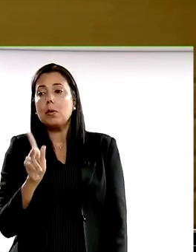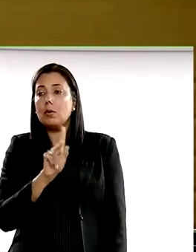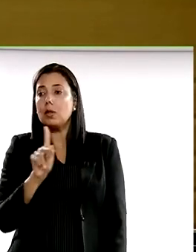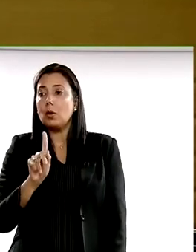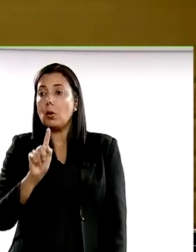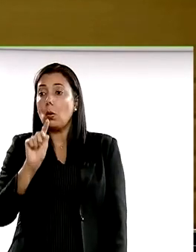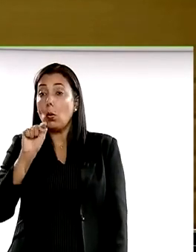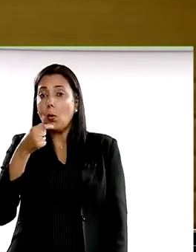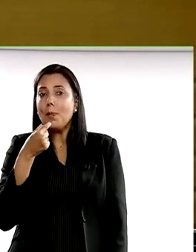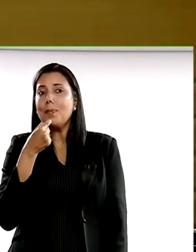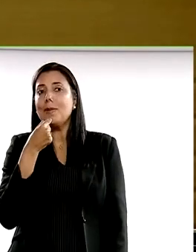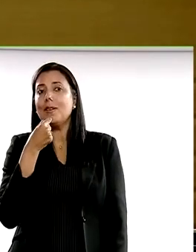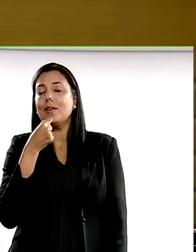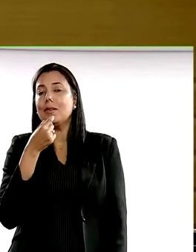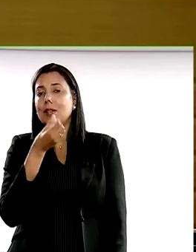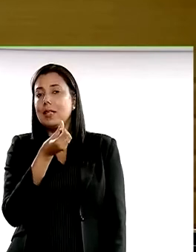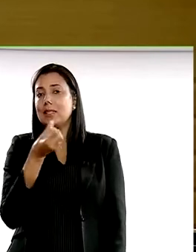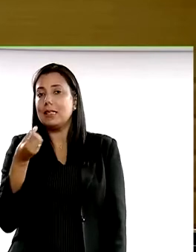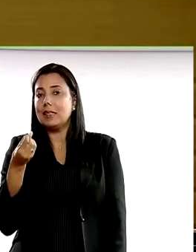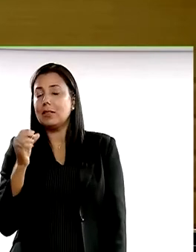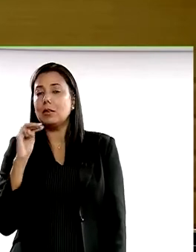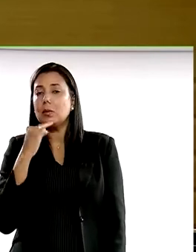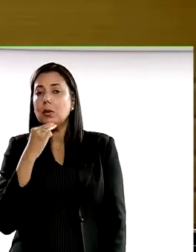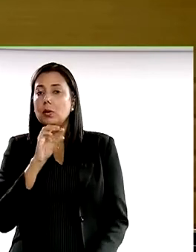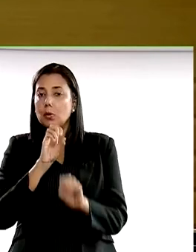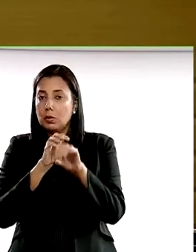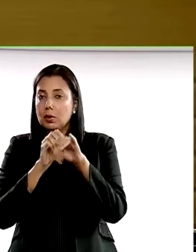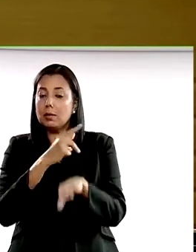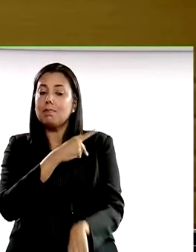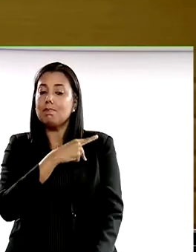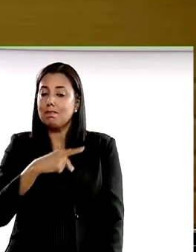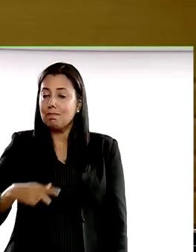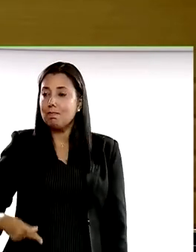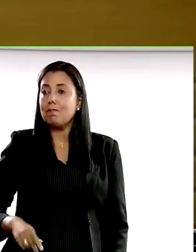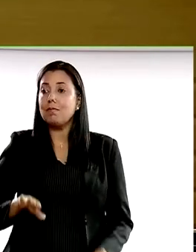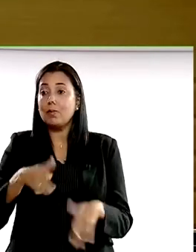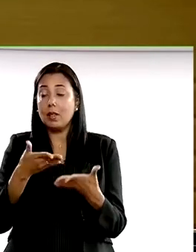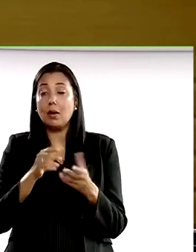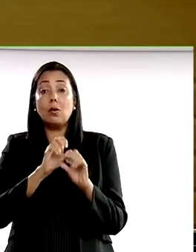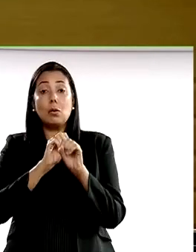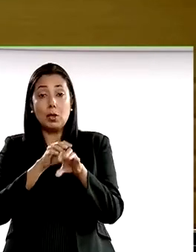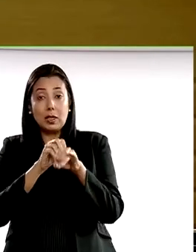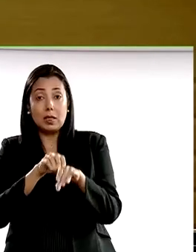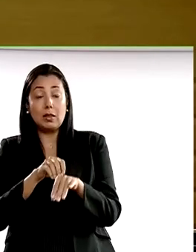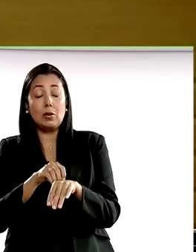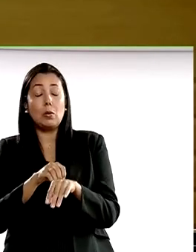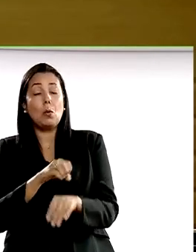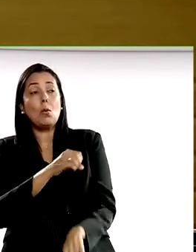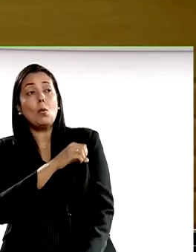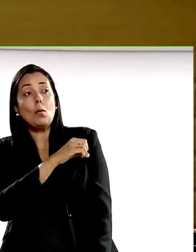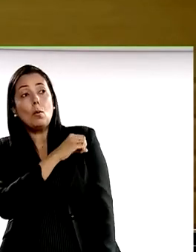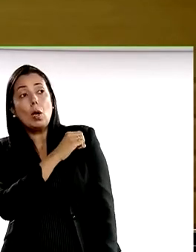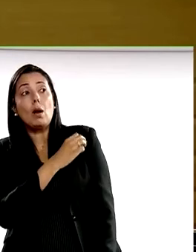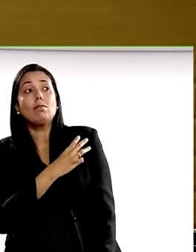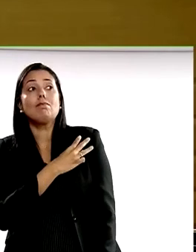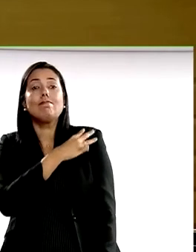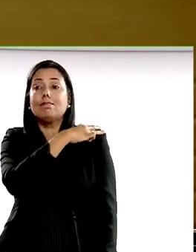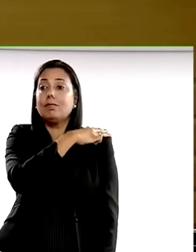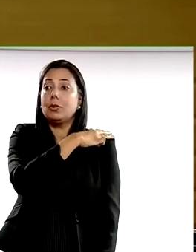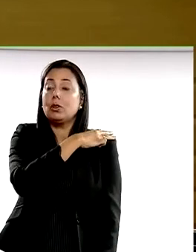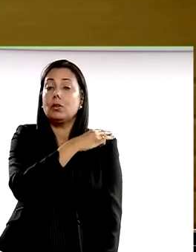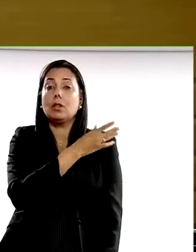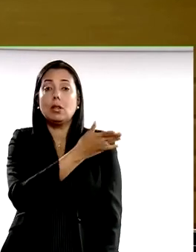milhão e 700 mil da rede pública. Então, a educação básica, em sua maioria,